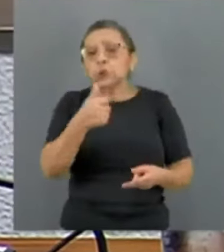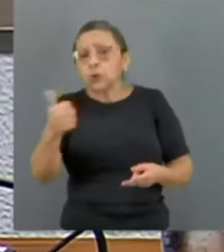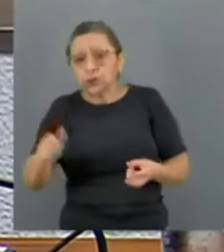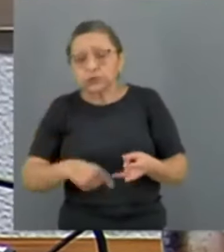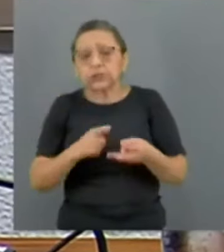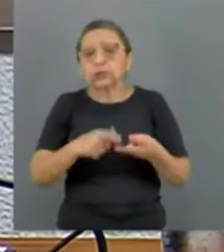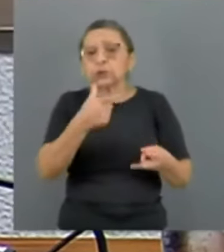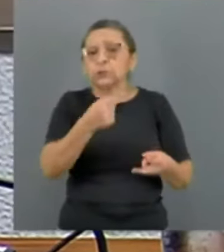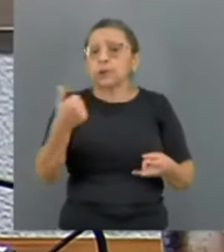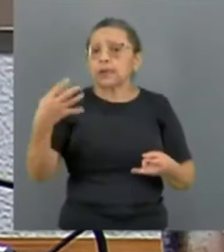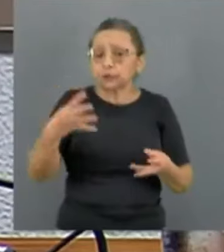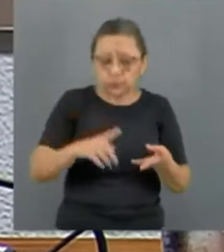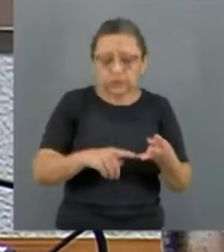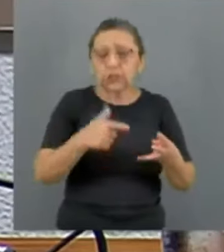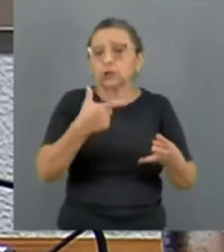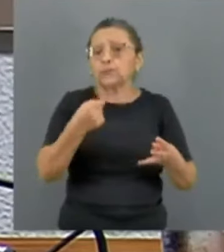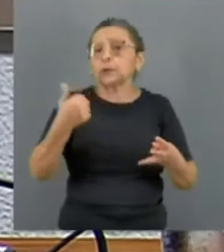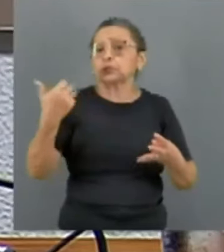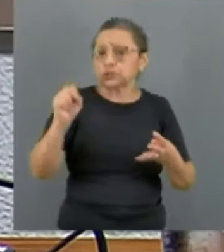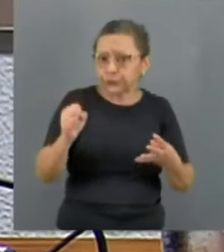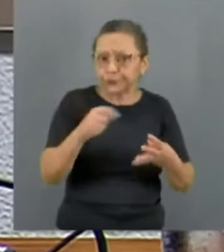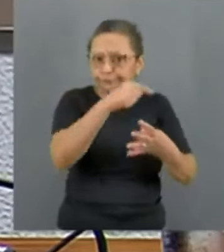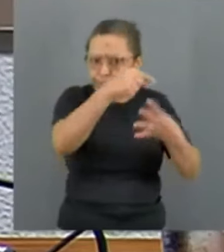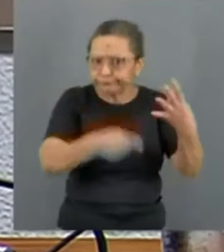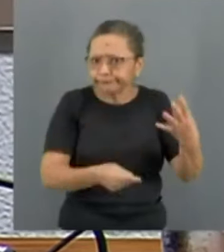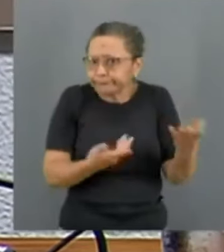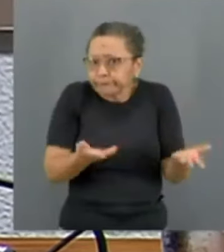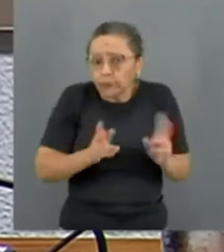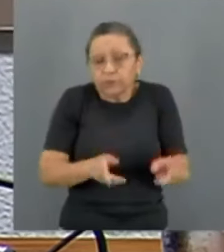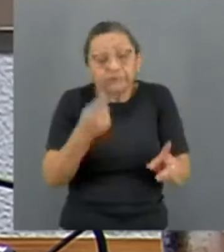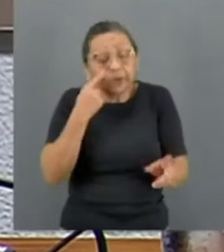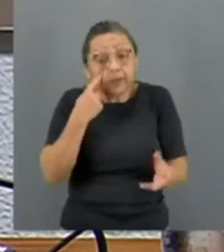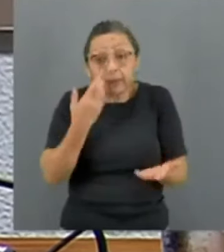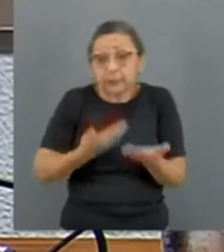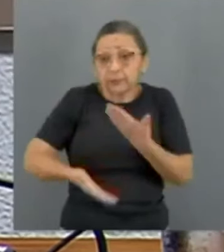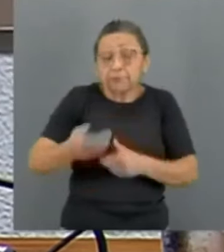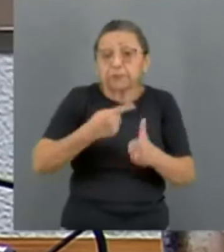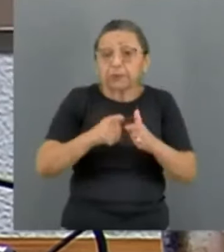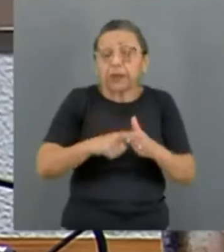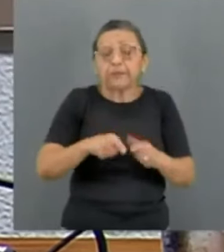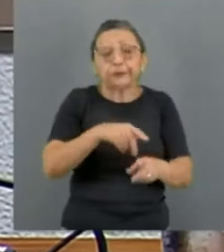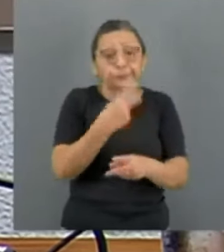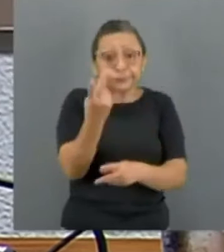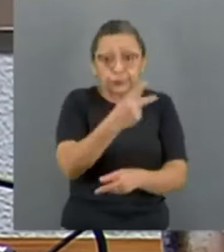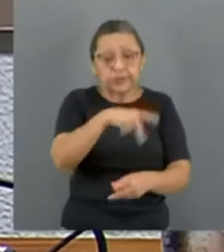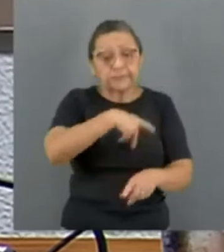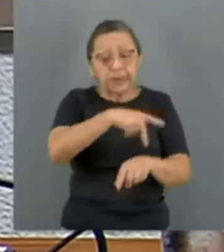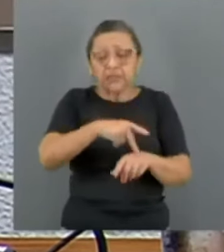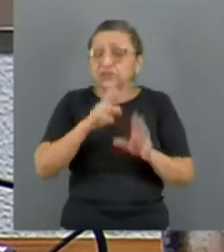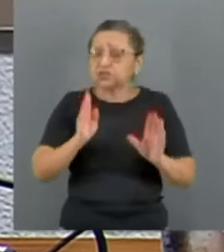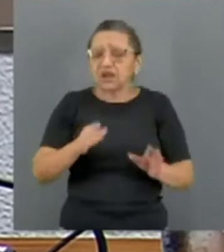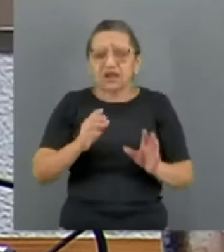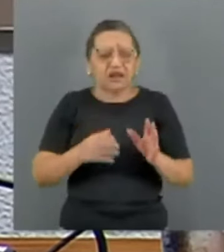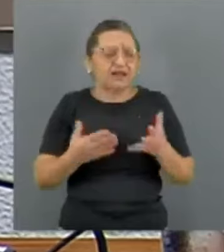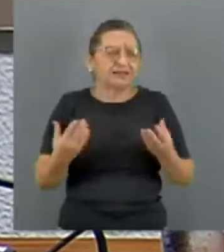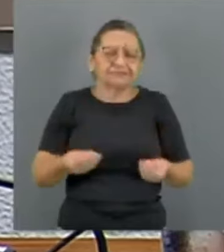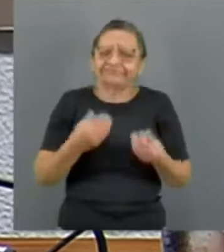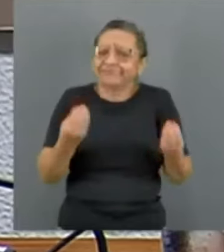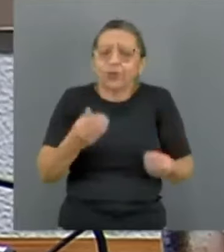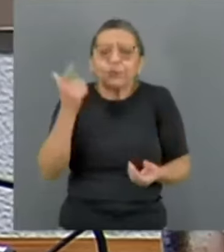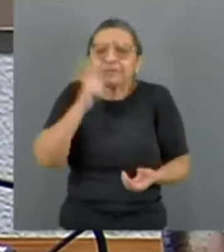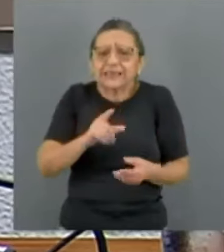Como se vê, a dinâmica entre Israel e Palestina já estava se mostrando cada vez mais insustentável,